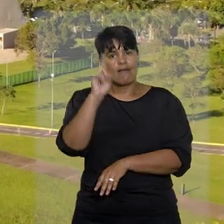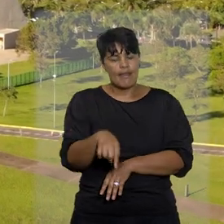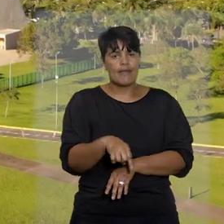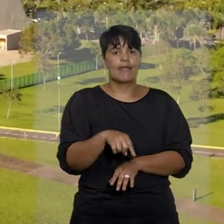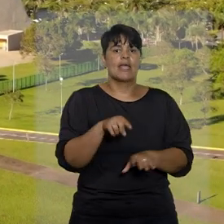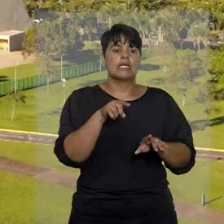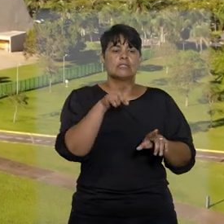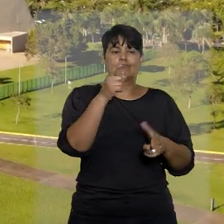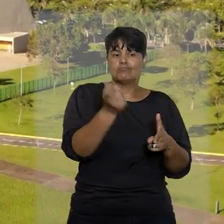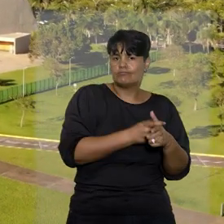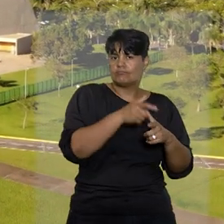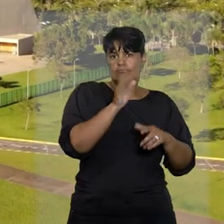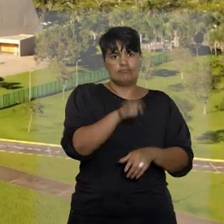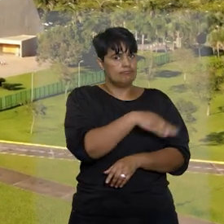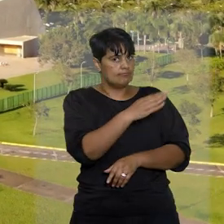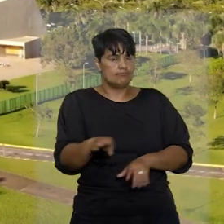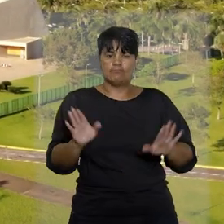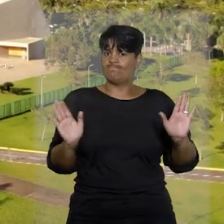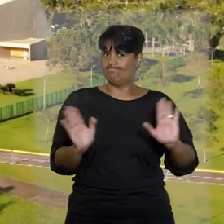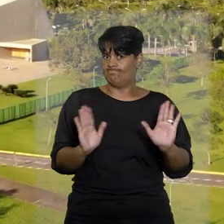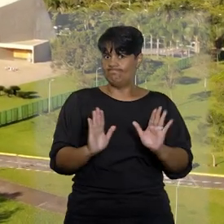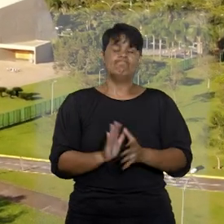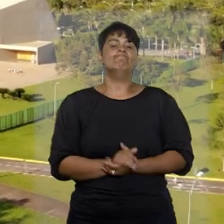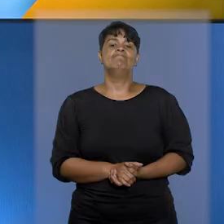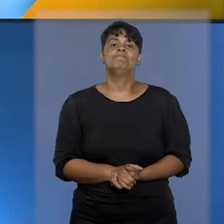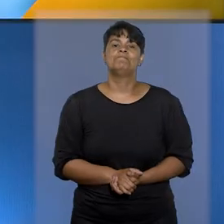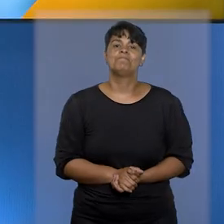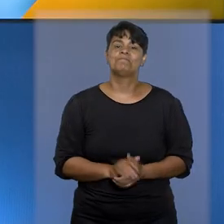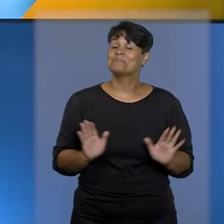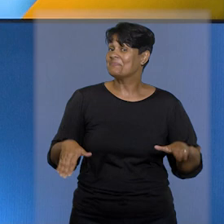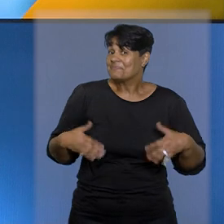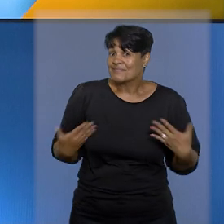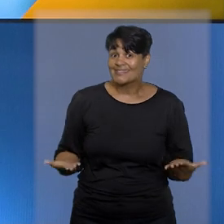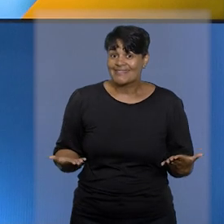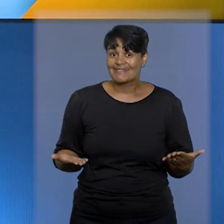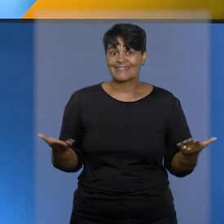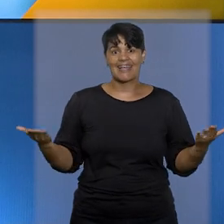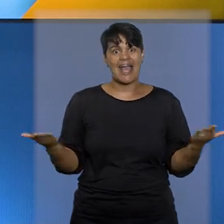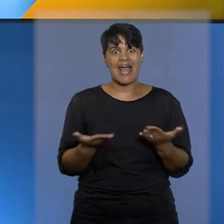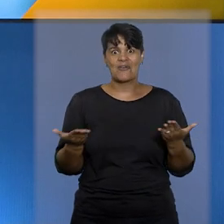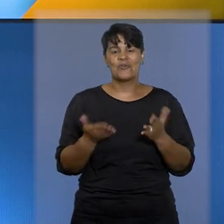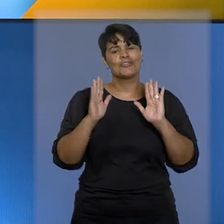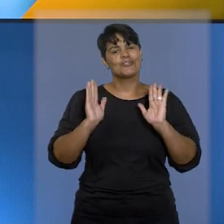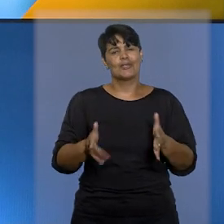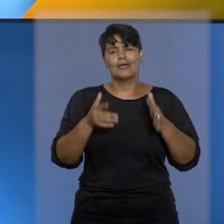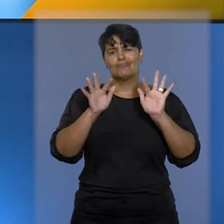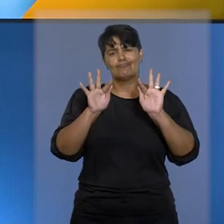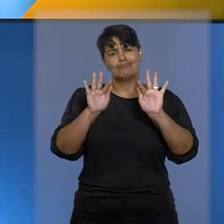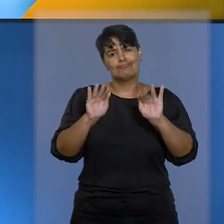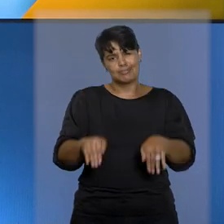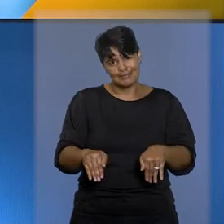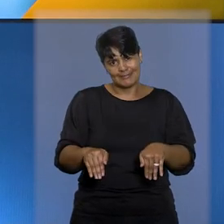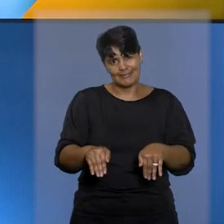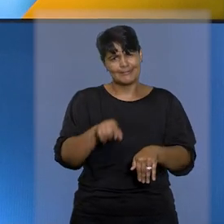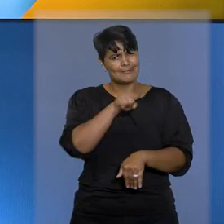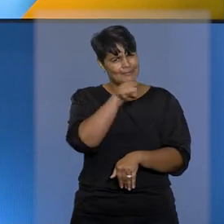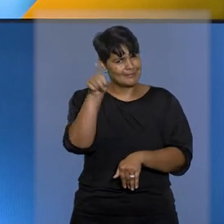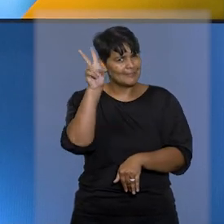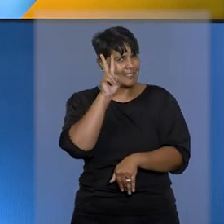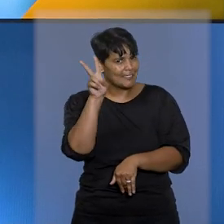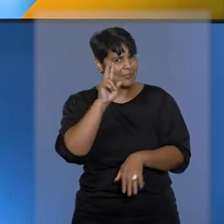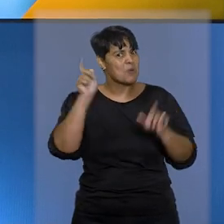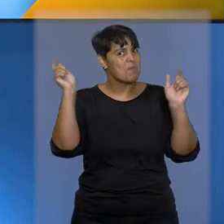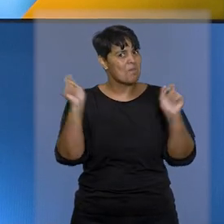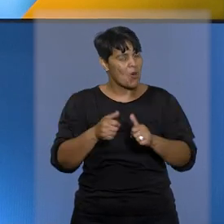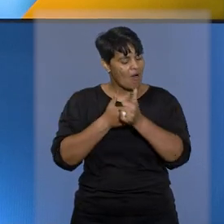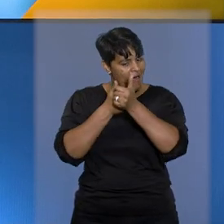não a suspensão das ações contra a própria devedora. E o STJ Notícias está chegando ao fim. Não esqueça que